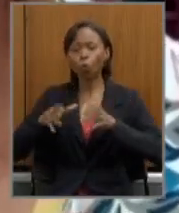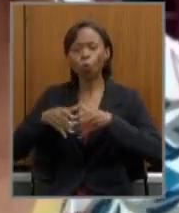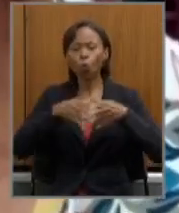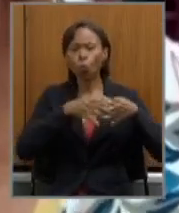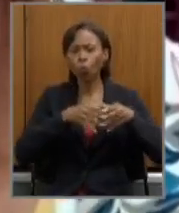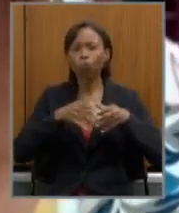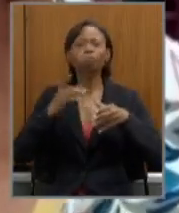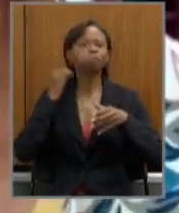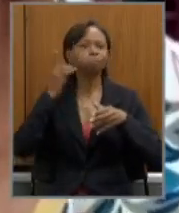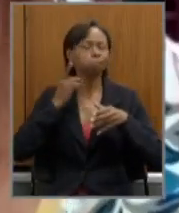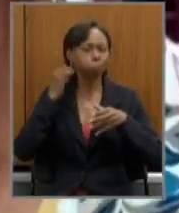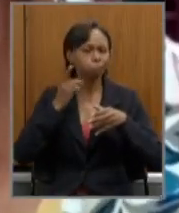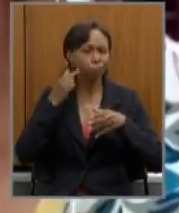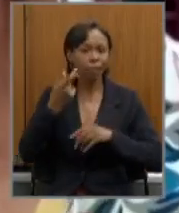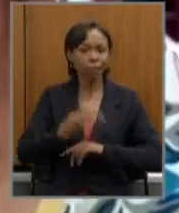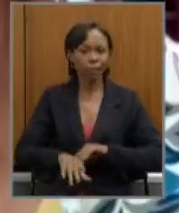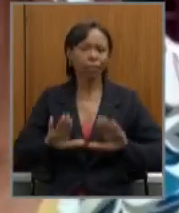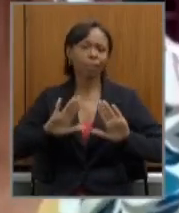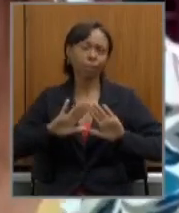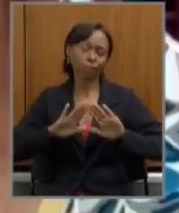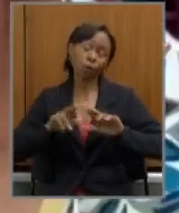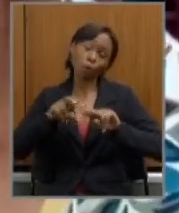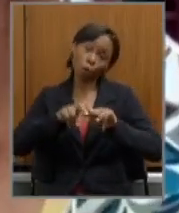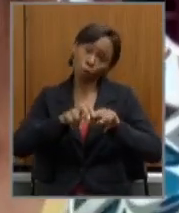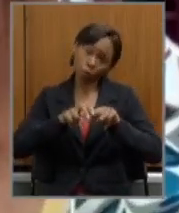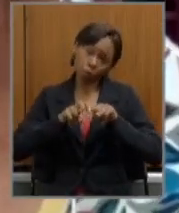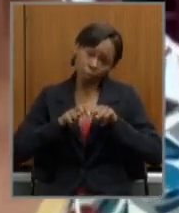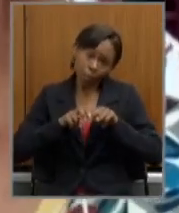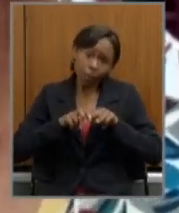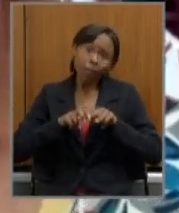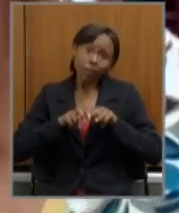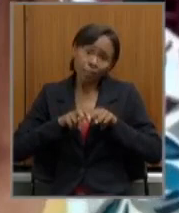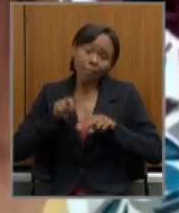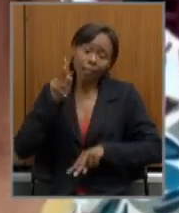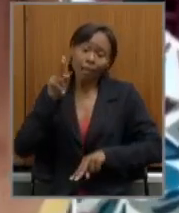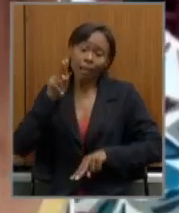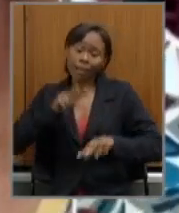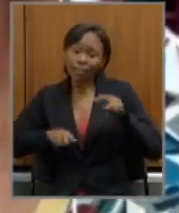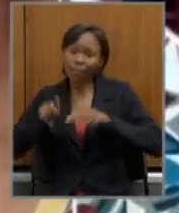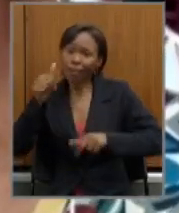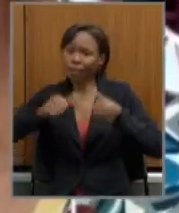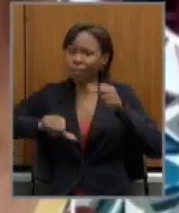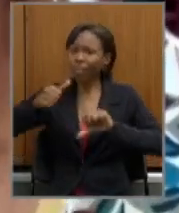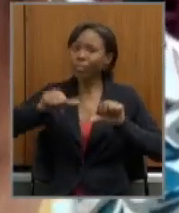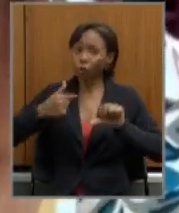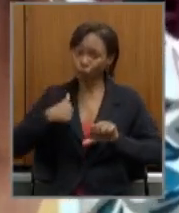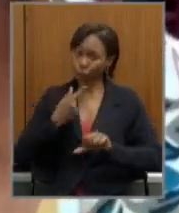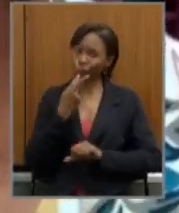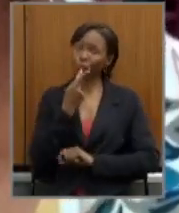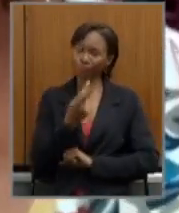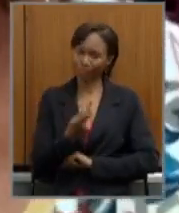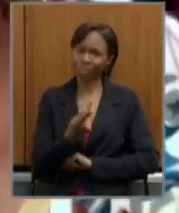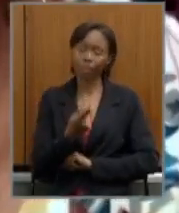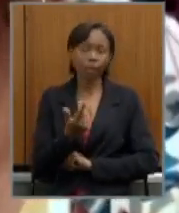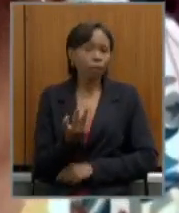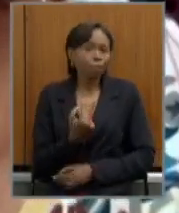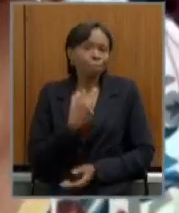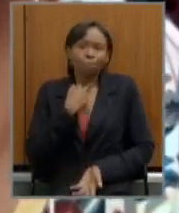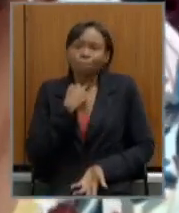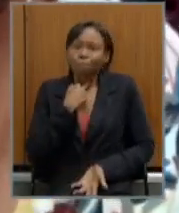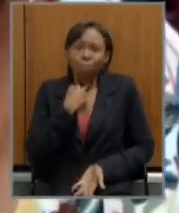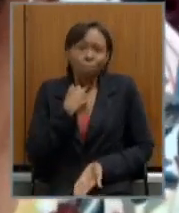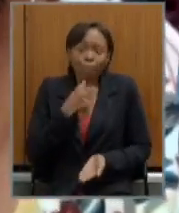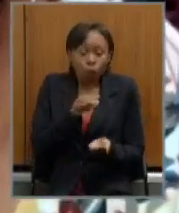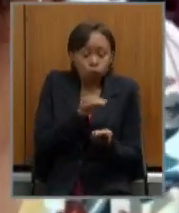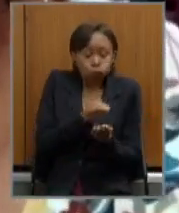deputados e deputadas dessa casa justamente por essa avaliação que eu coloco não temos condição de poupar